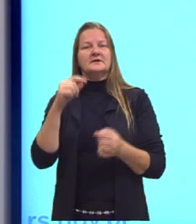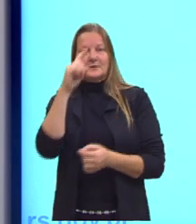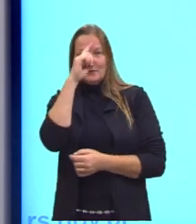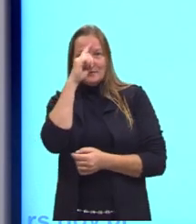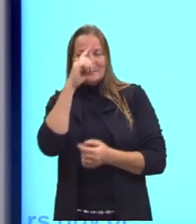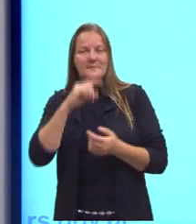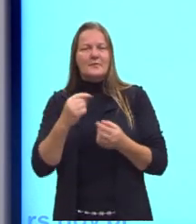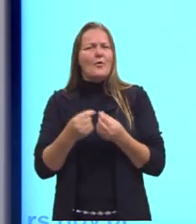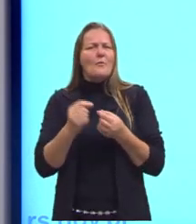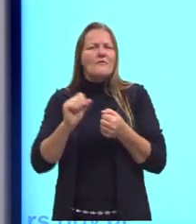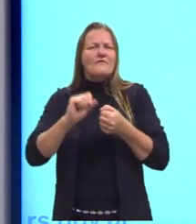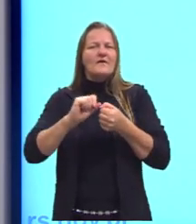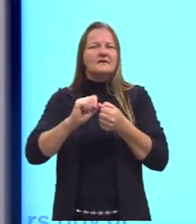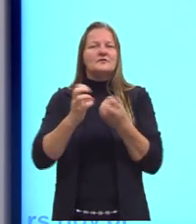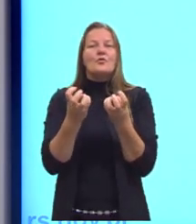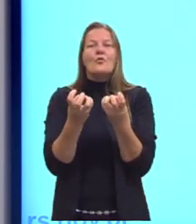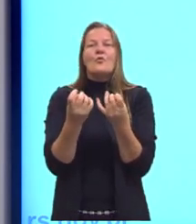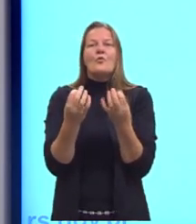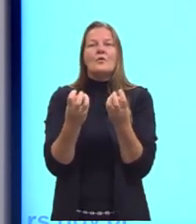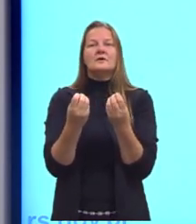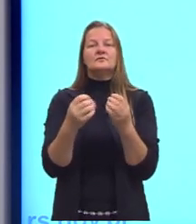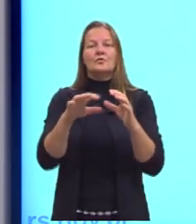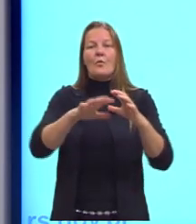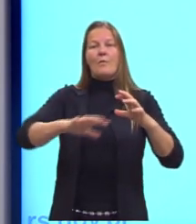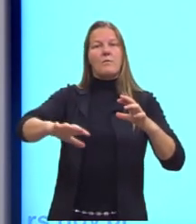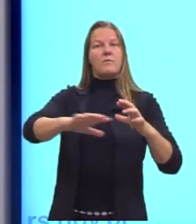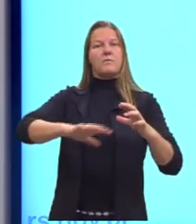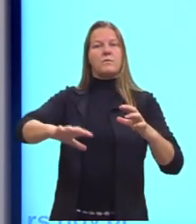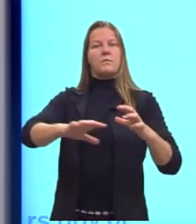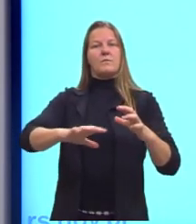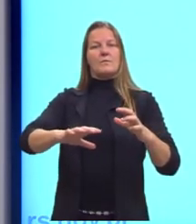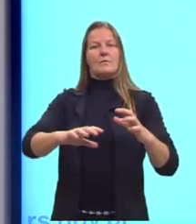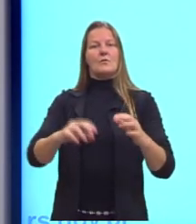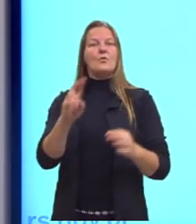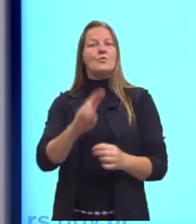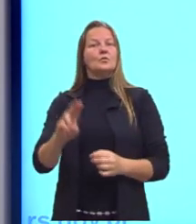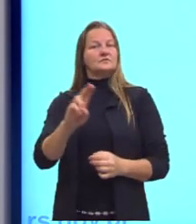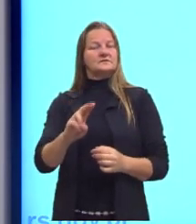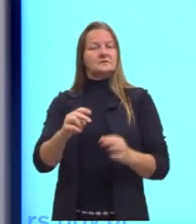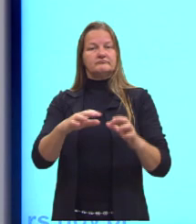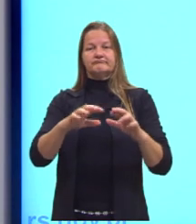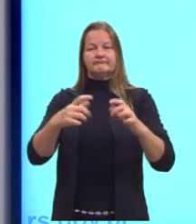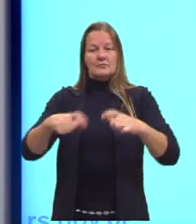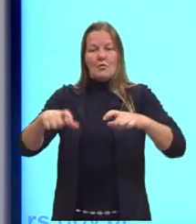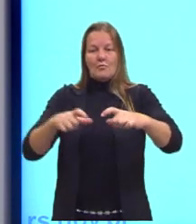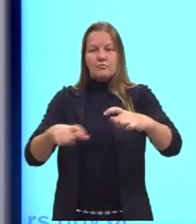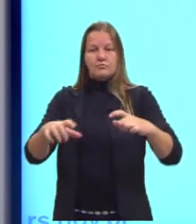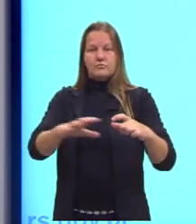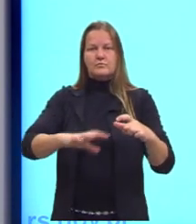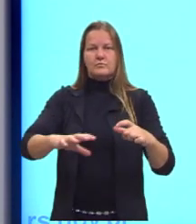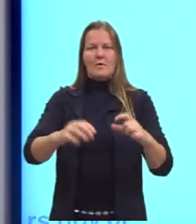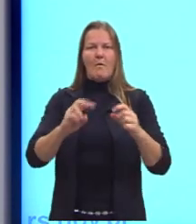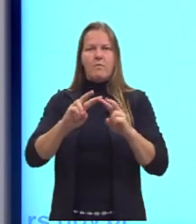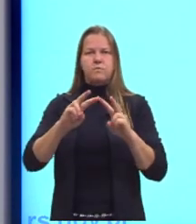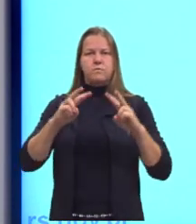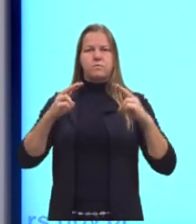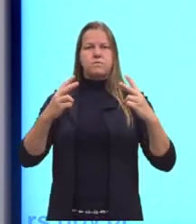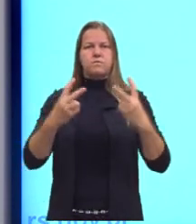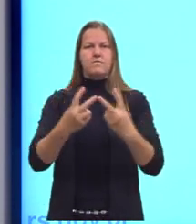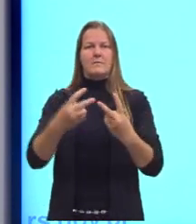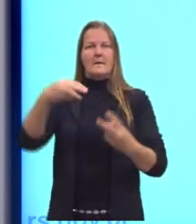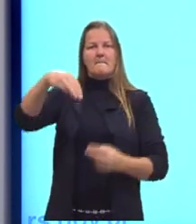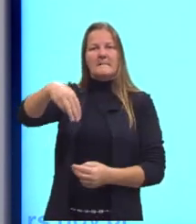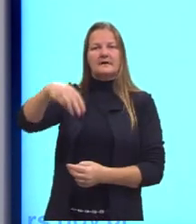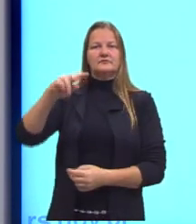volume? A gente quer determinar o quanto de espaço um determinado corpo ocupa. Então, o volume, ele é metros cúbicos